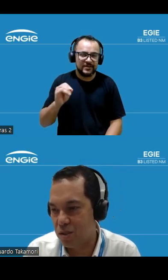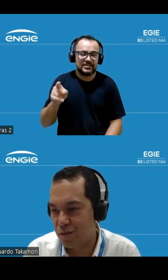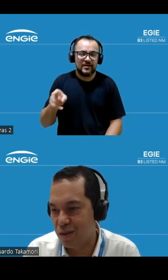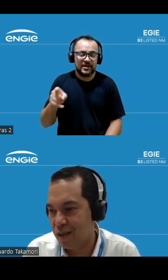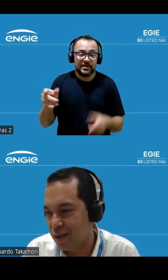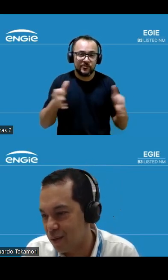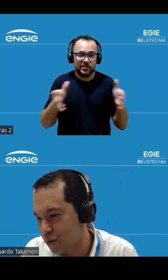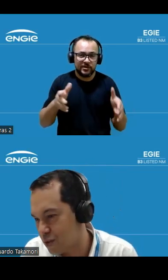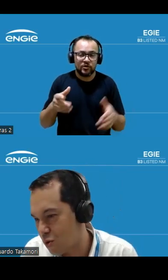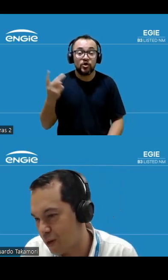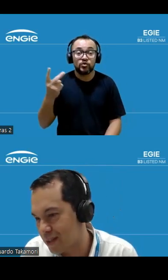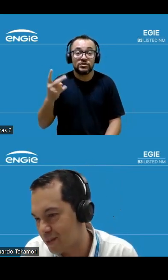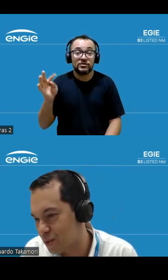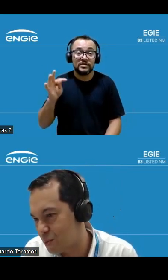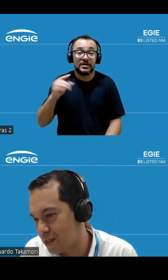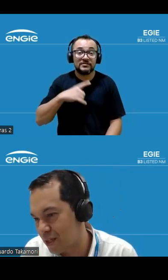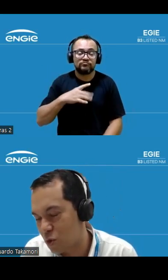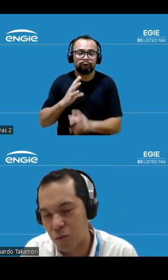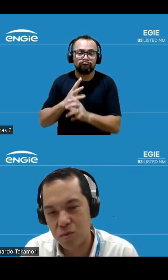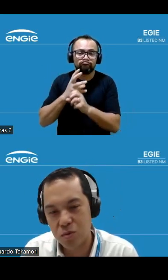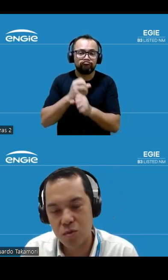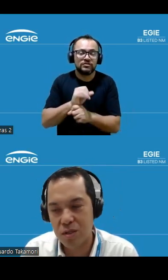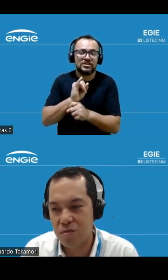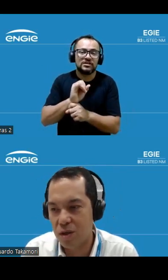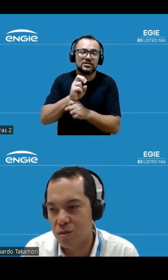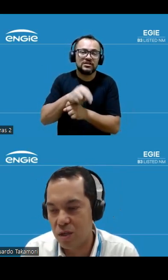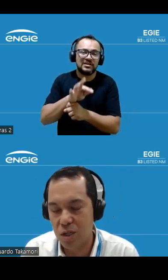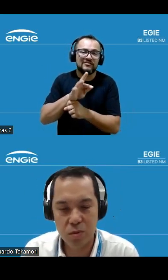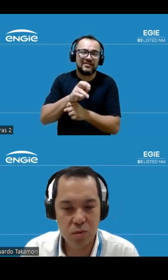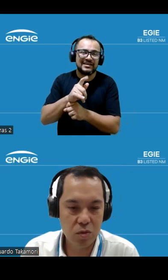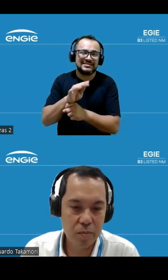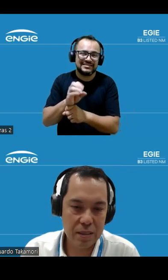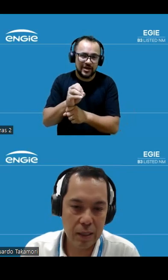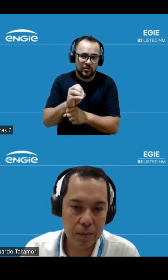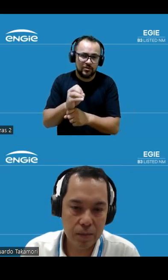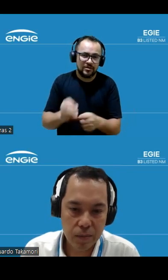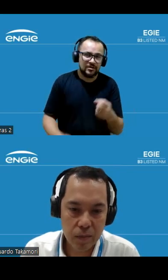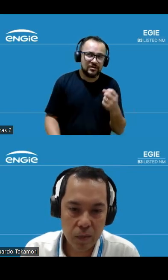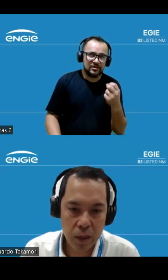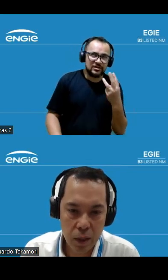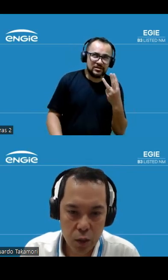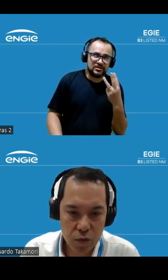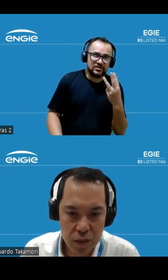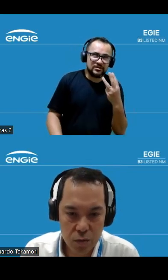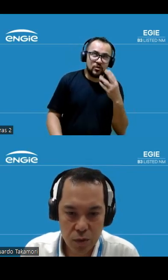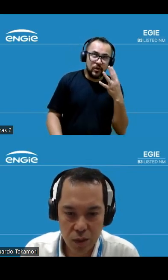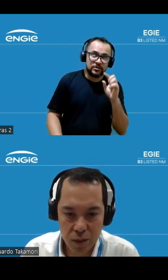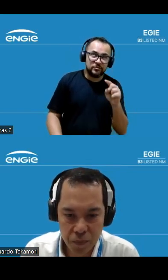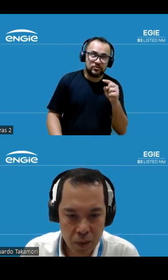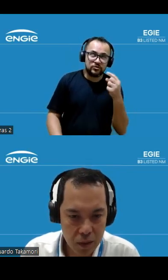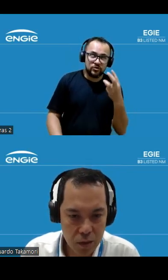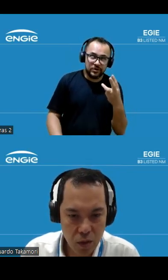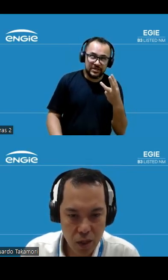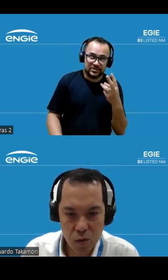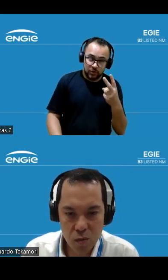trimestre, a teve inflação acumulada de 12 meses lá de 4,2 versus 3,2 no ano passado. Isso faz com que